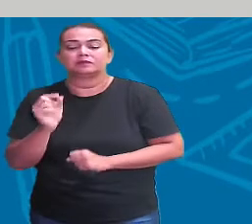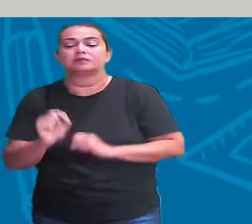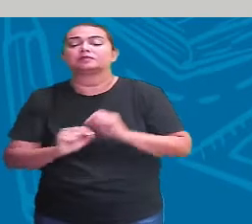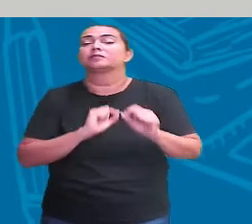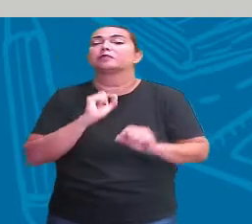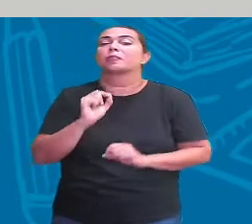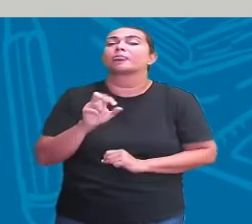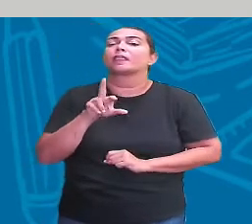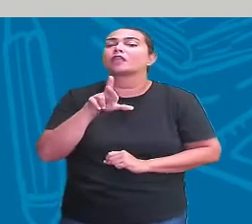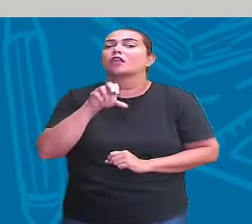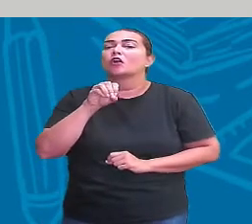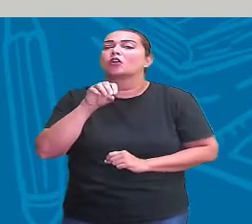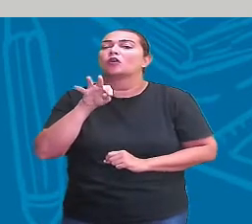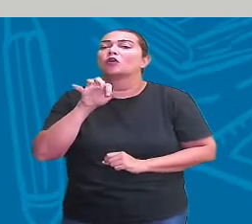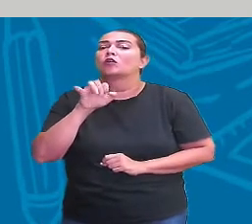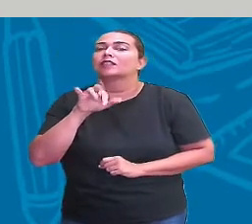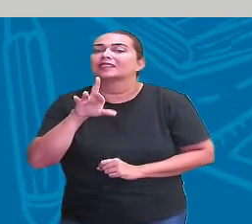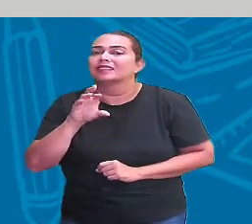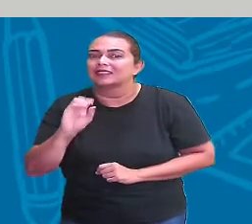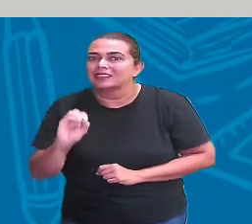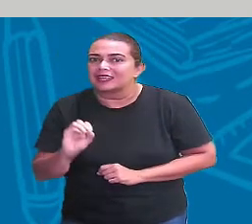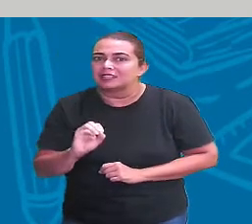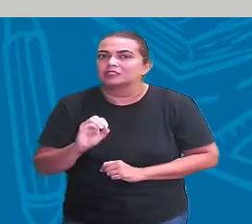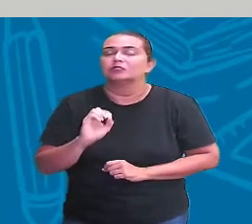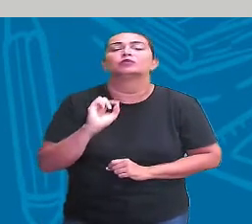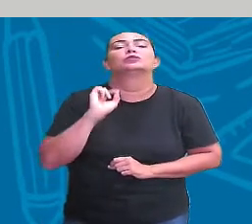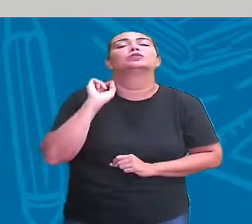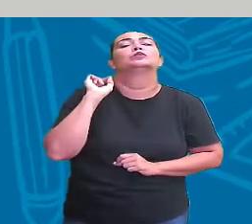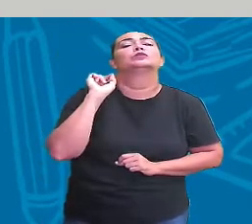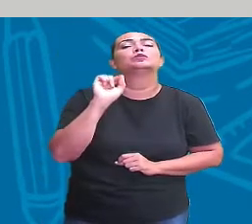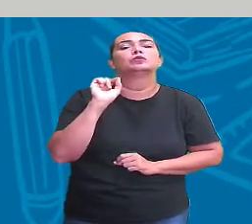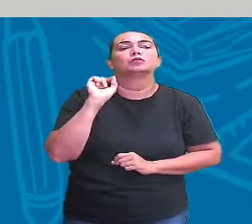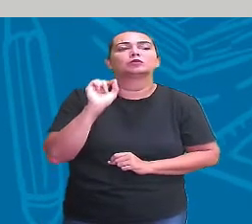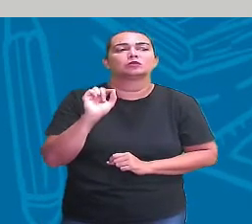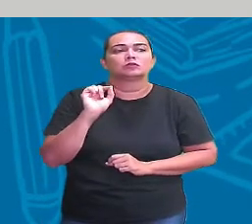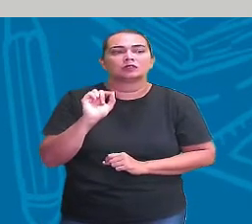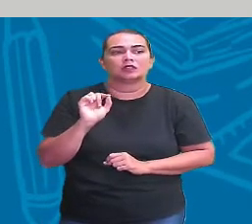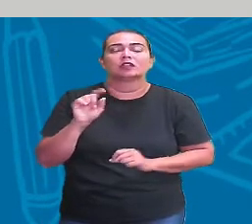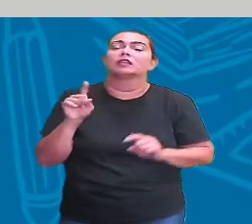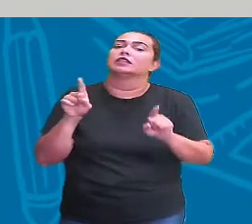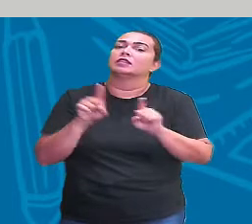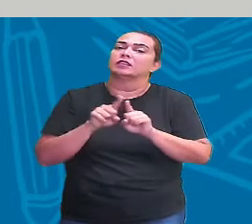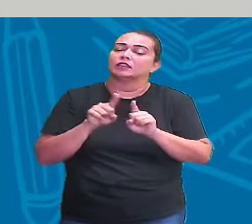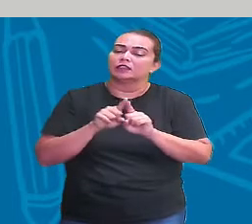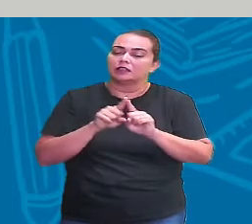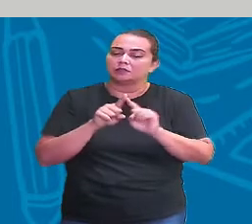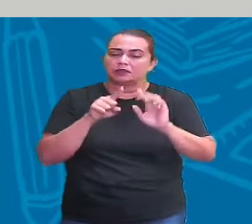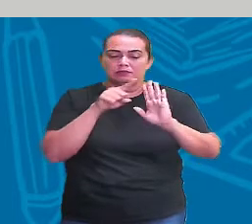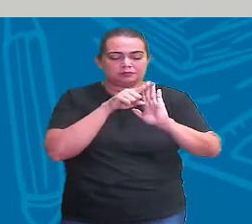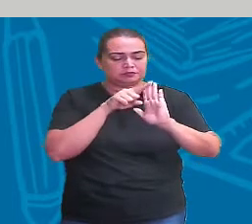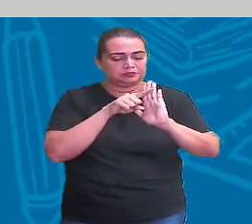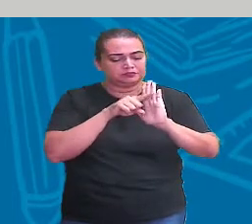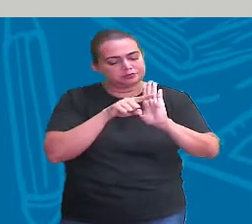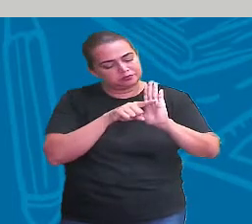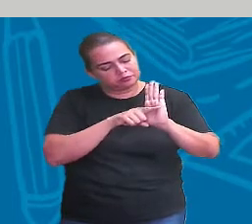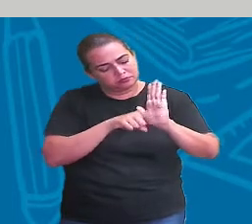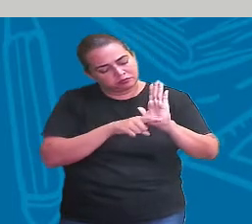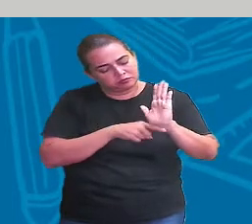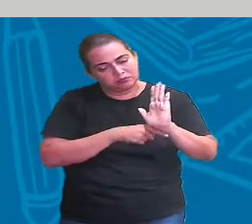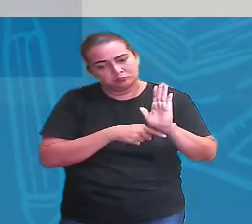ROTEIRO DE VIAGEM. O ROTEIRO, ITINERÁRIO DE VIAGEM e sua DESCRIÇÃO